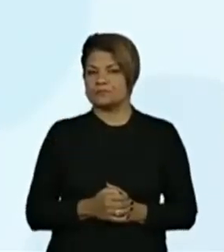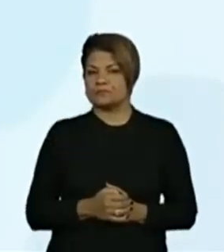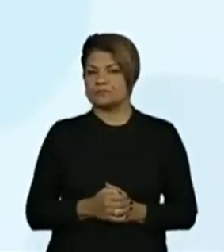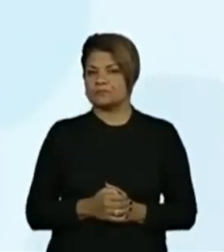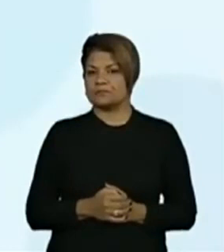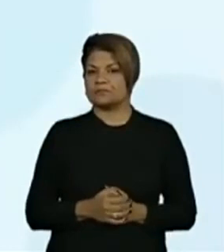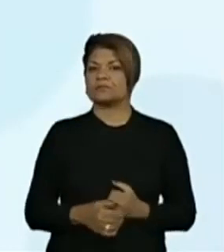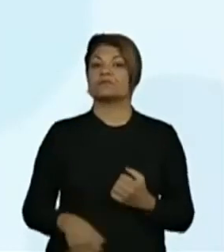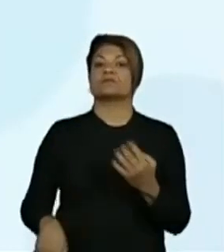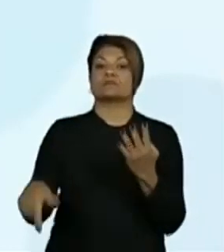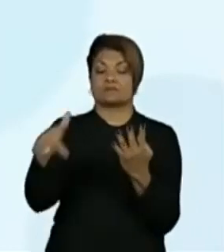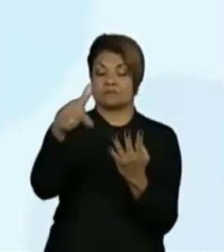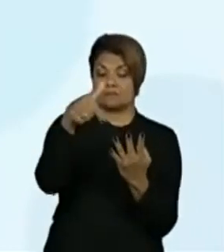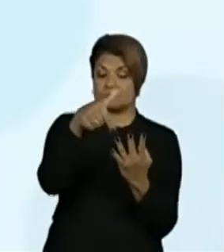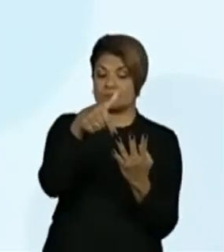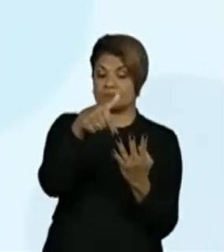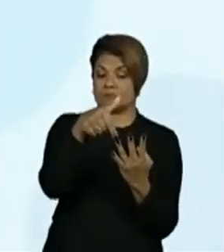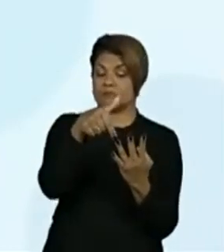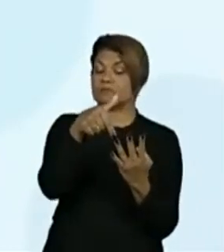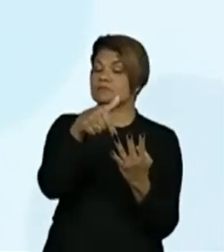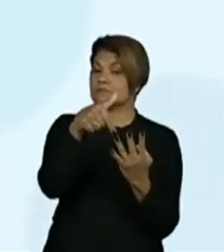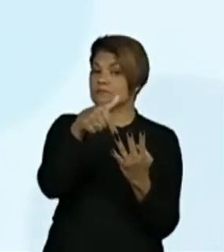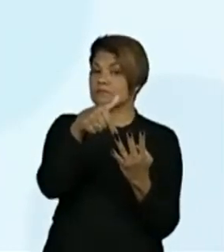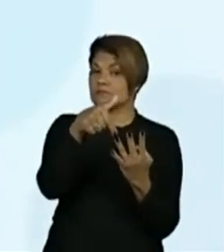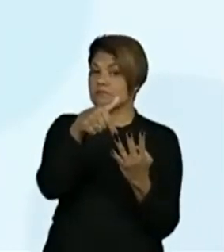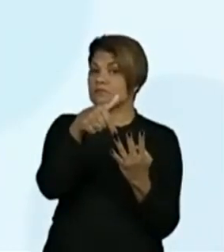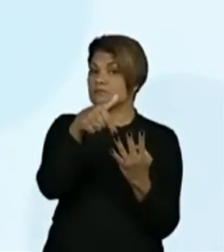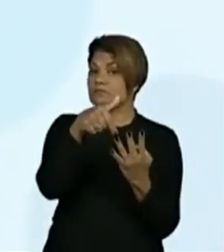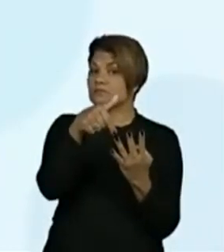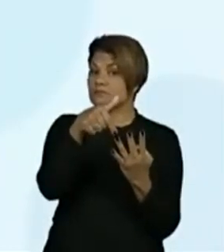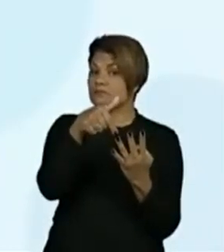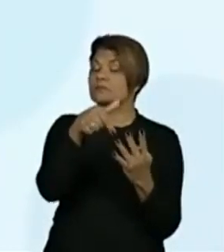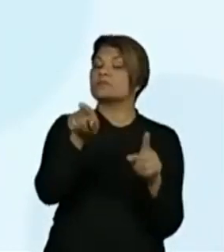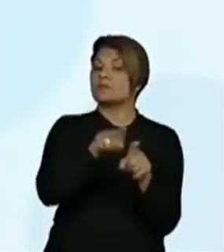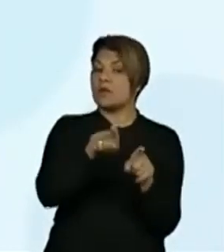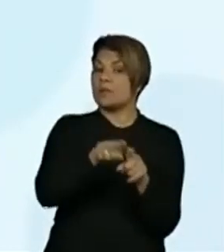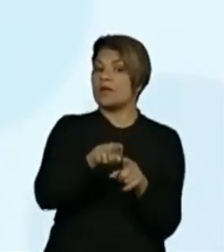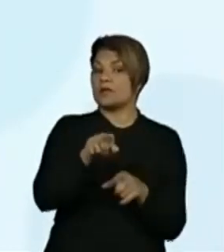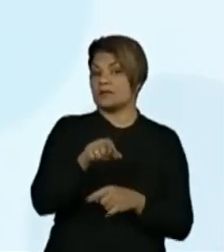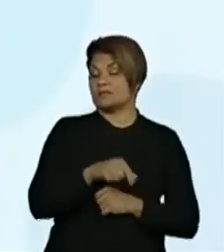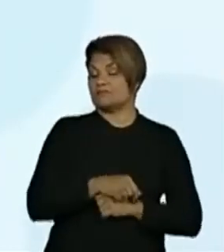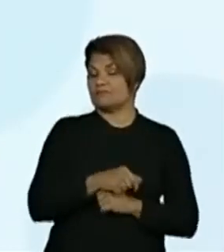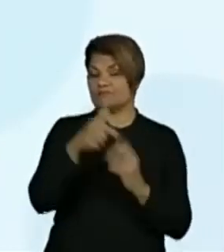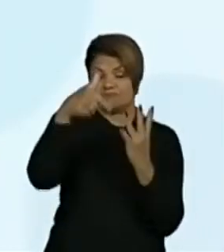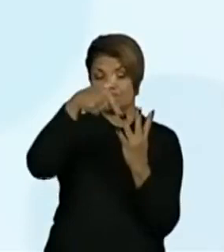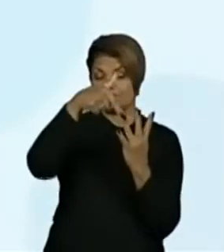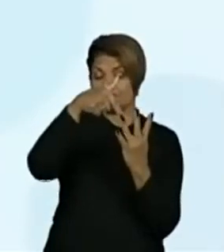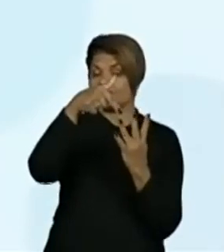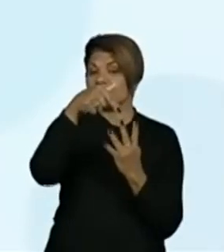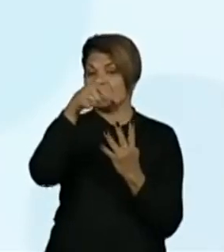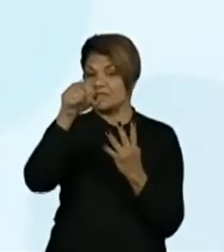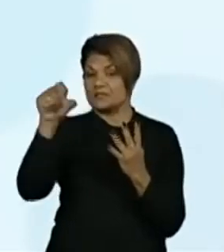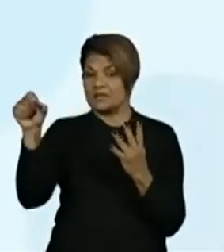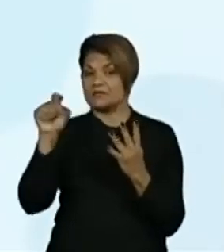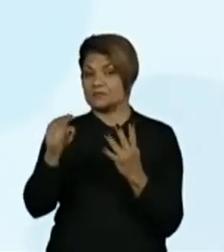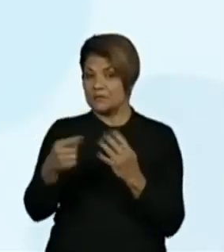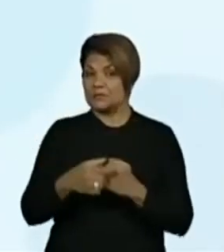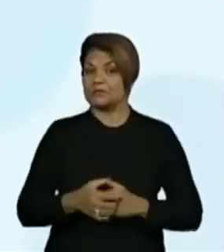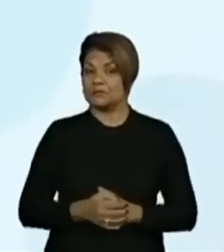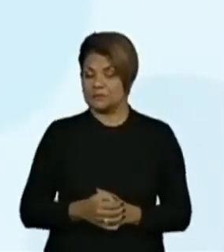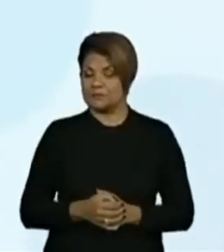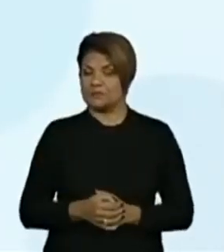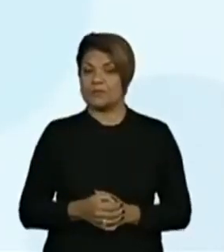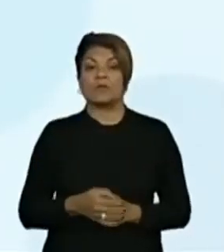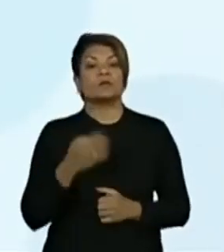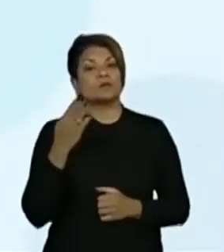700 mil, por causa da posição, não é mesmo? Muito bem. Esse é o